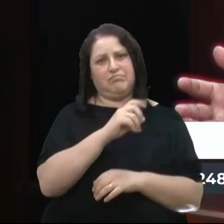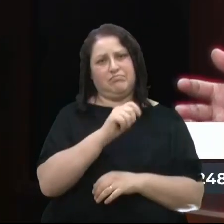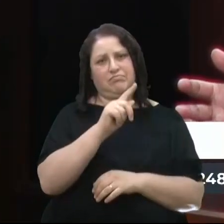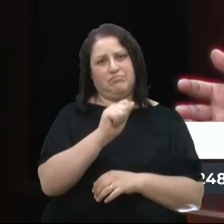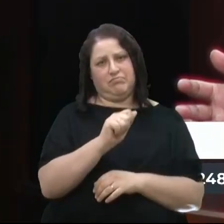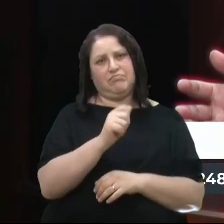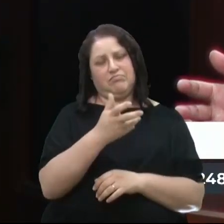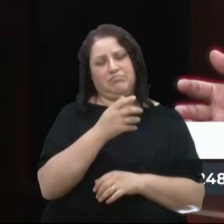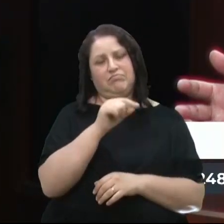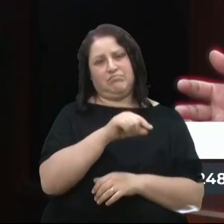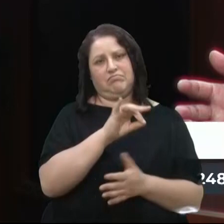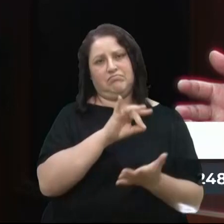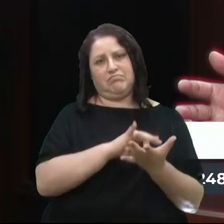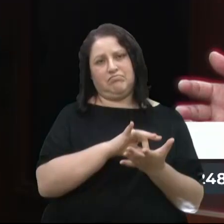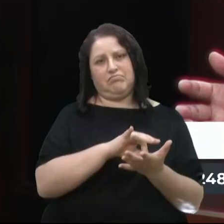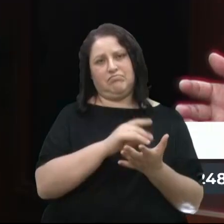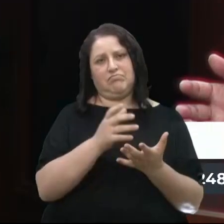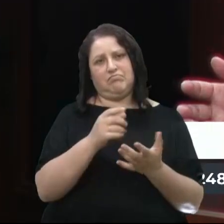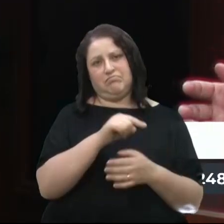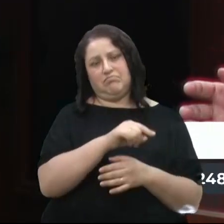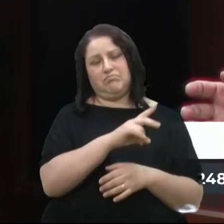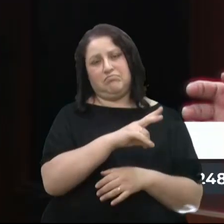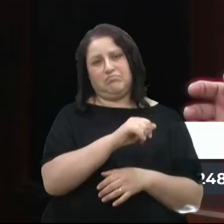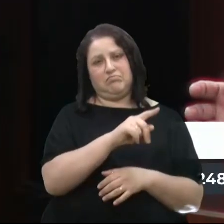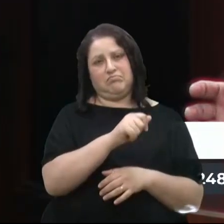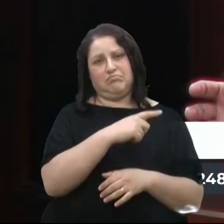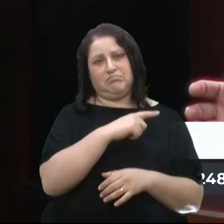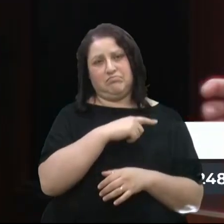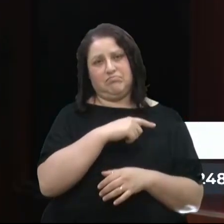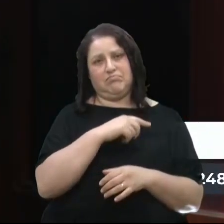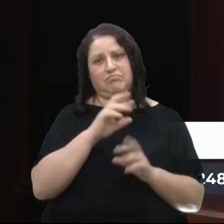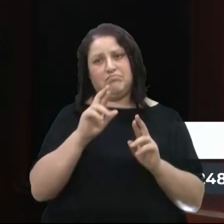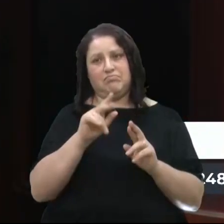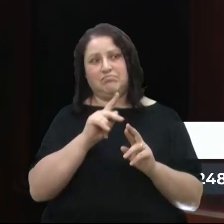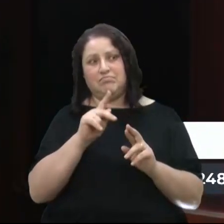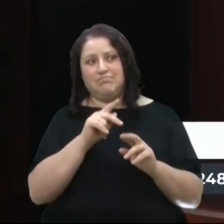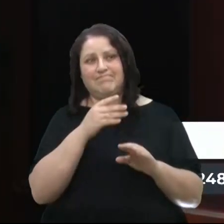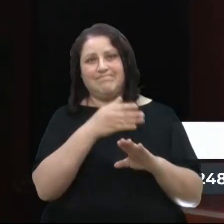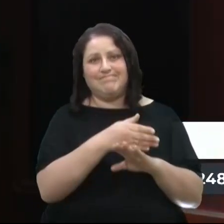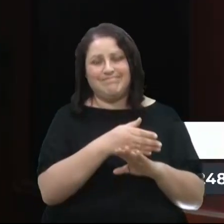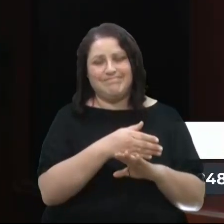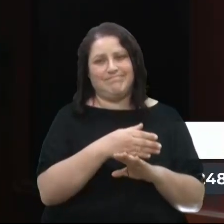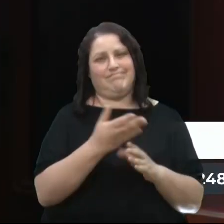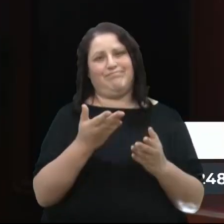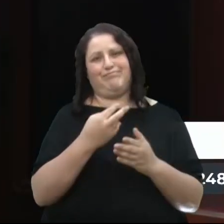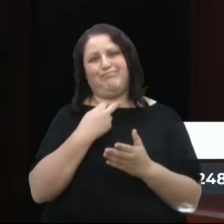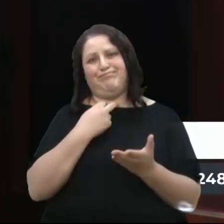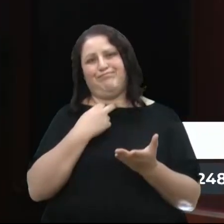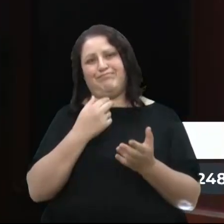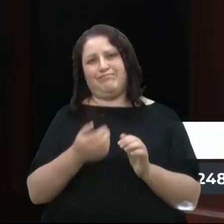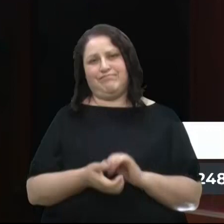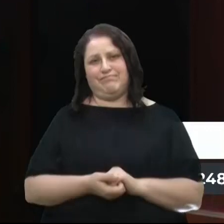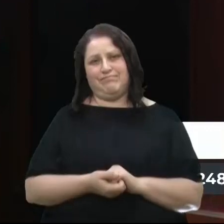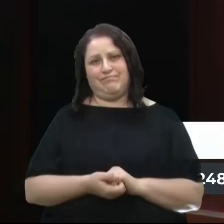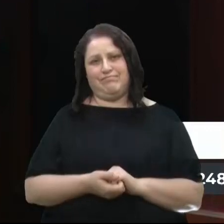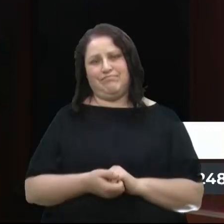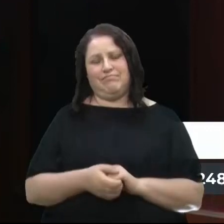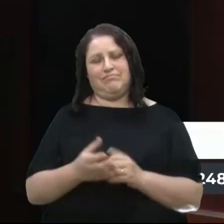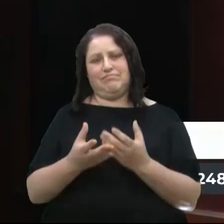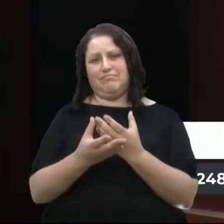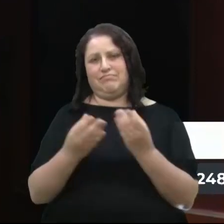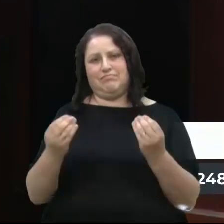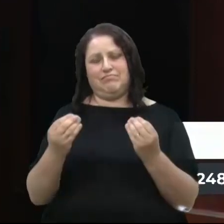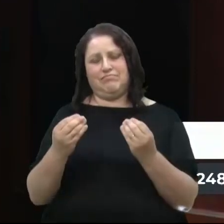legitimamente, que estavam disponíveis lá. Então, eu gostaria de explicações acerca disso. Eu recebi várias mensagens